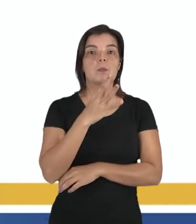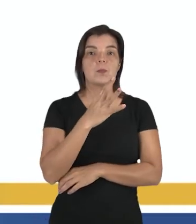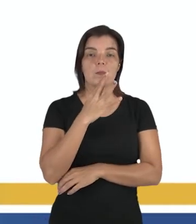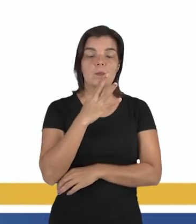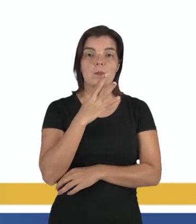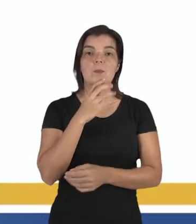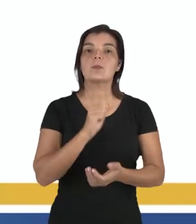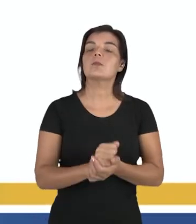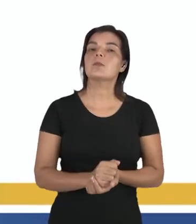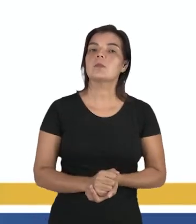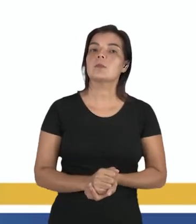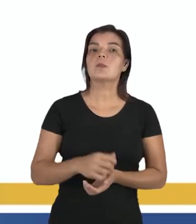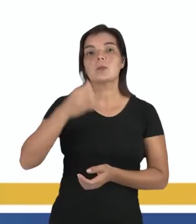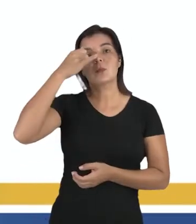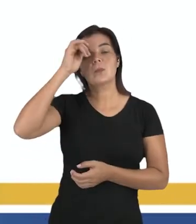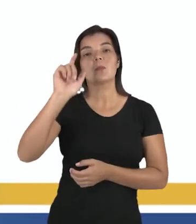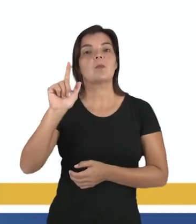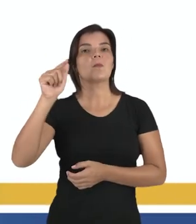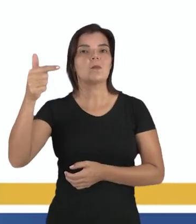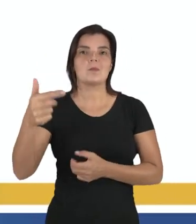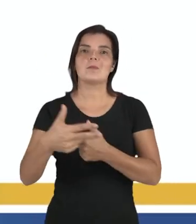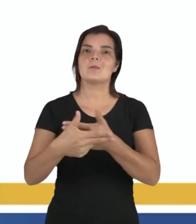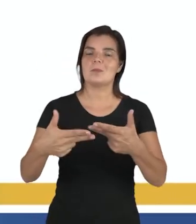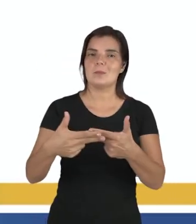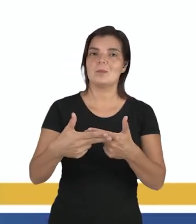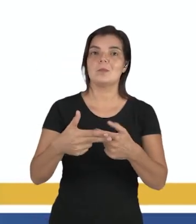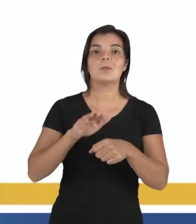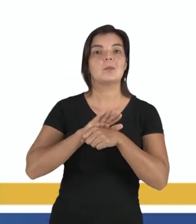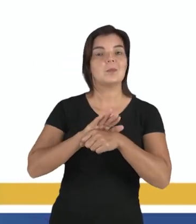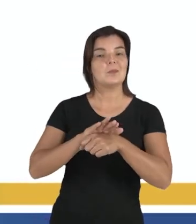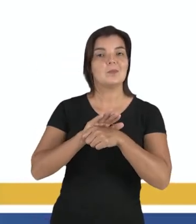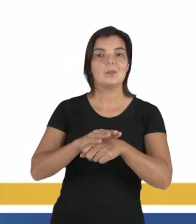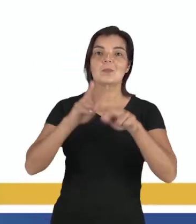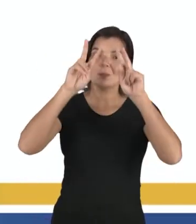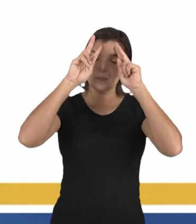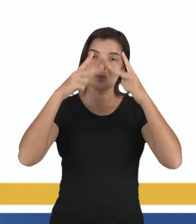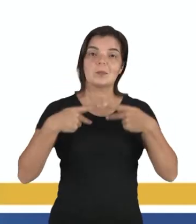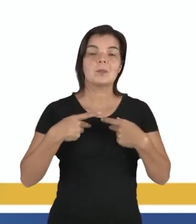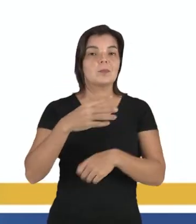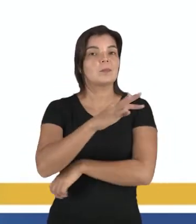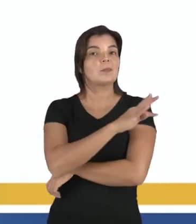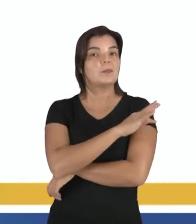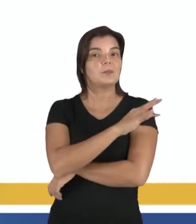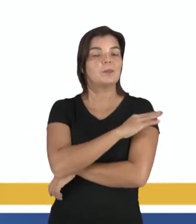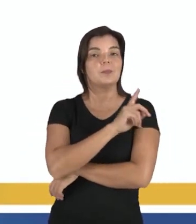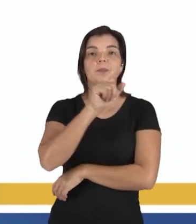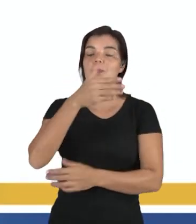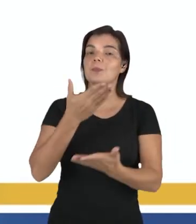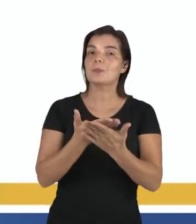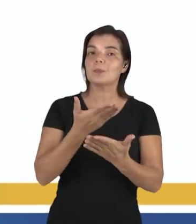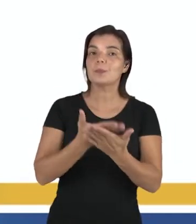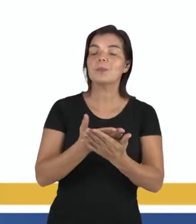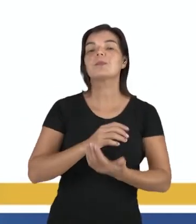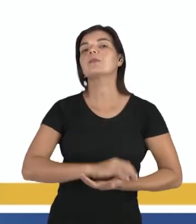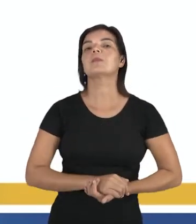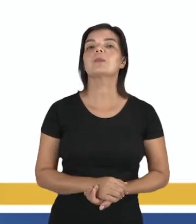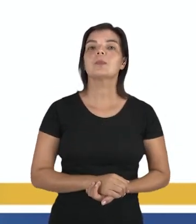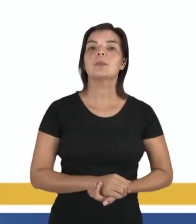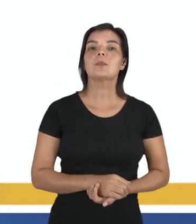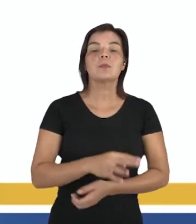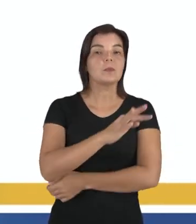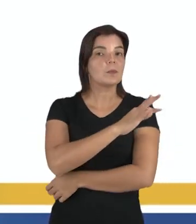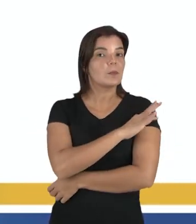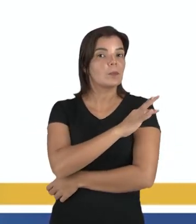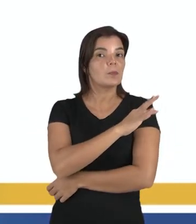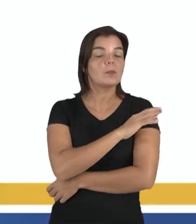para recriar a natureza, a serviço do ser humano, por exemplo, a técnica, a gente vai ver em uma aula sobre isso, a